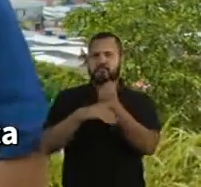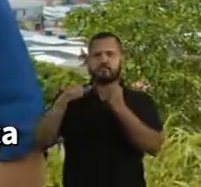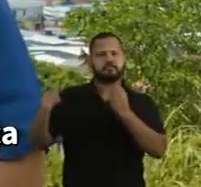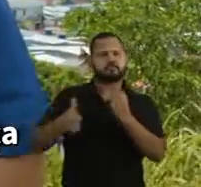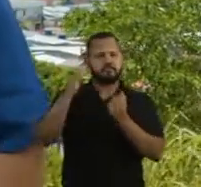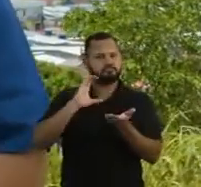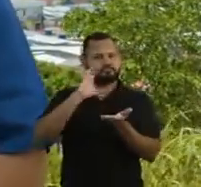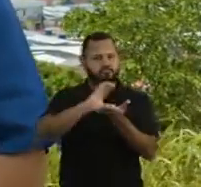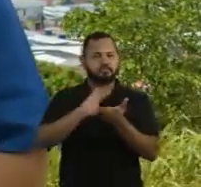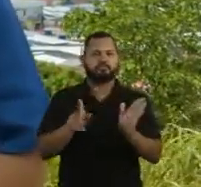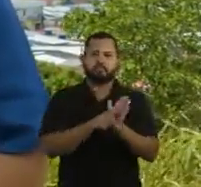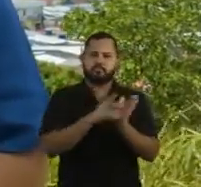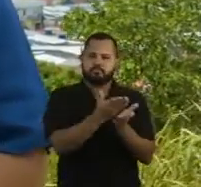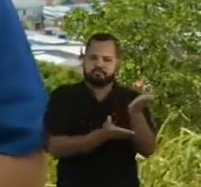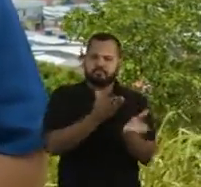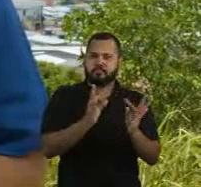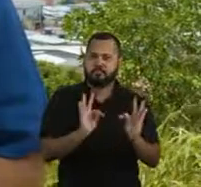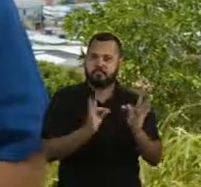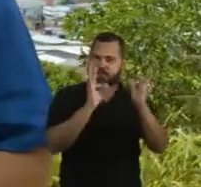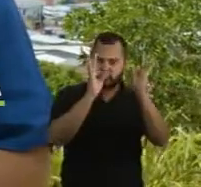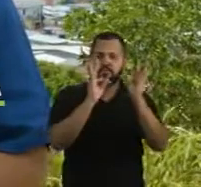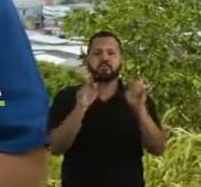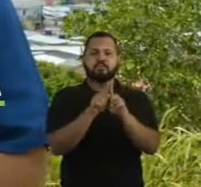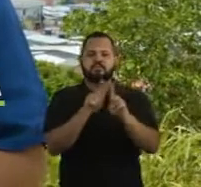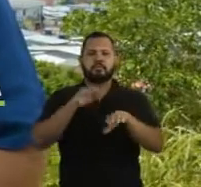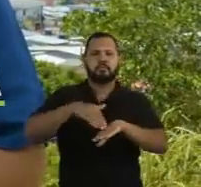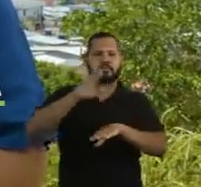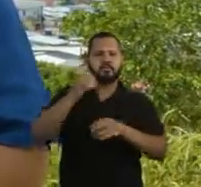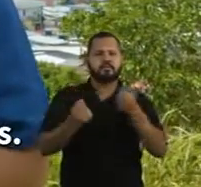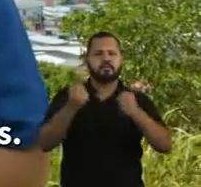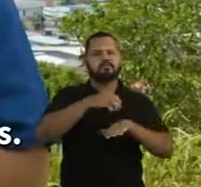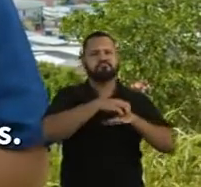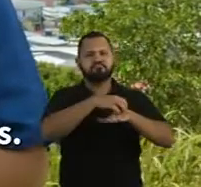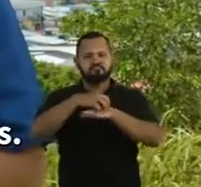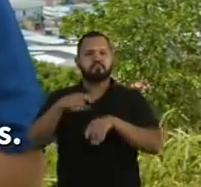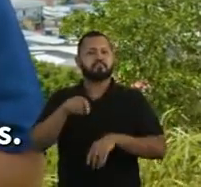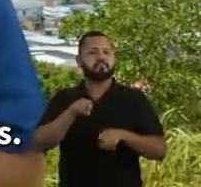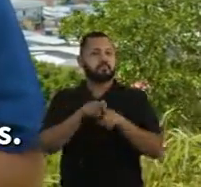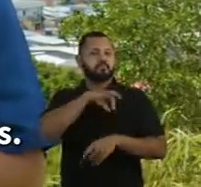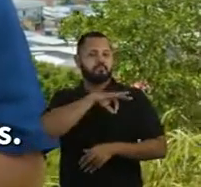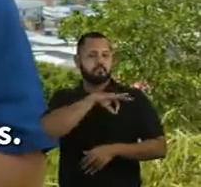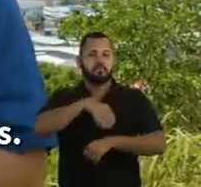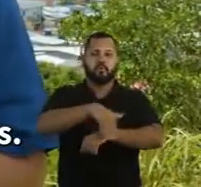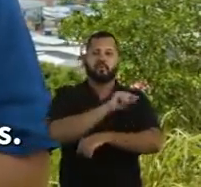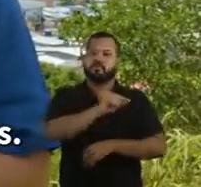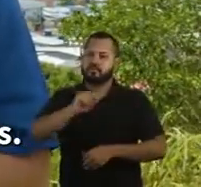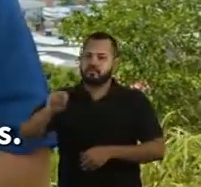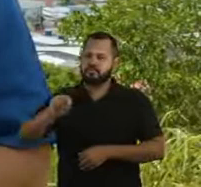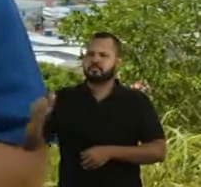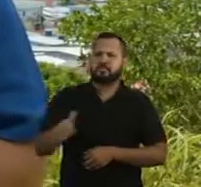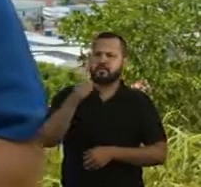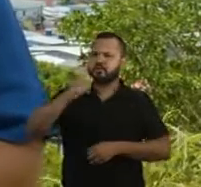para a segurança é investir em inteligência, tecnologia, mais viaturas e policiais nas ruas.